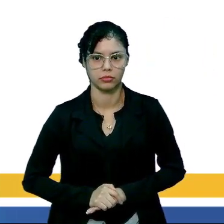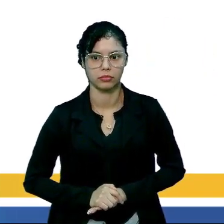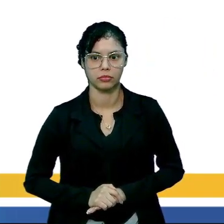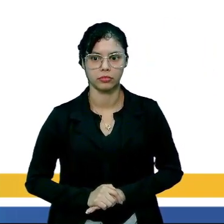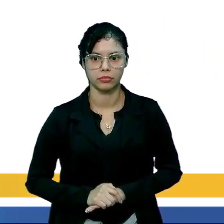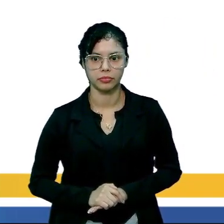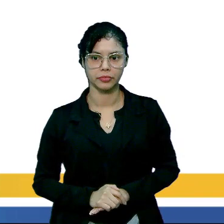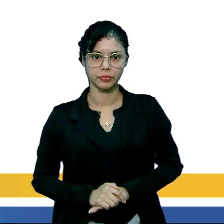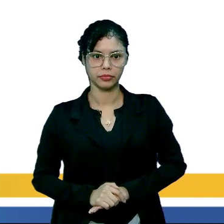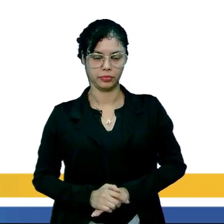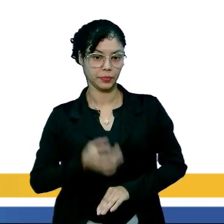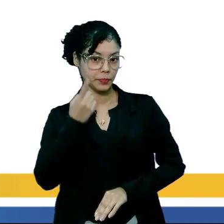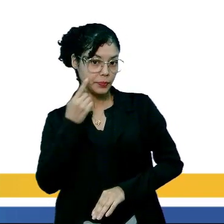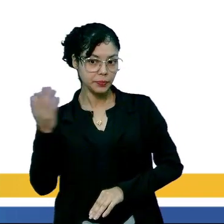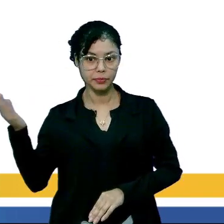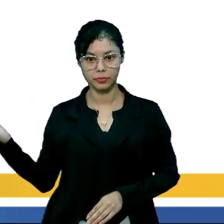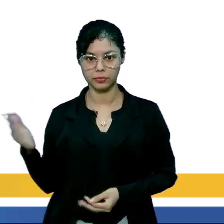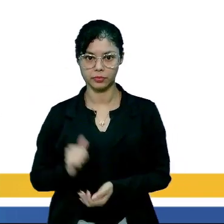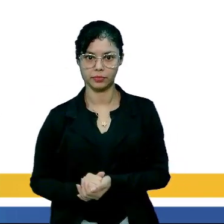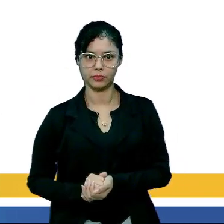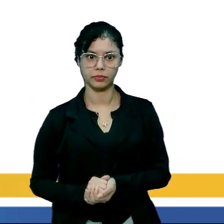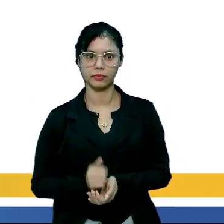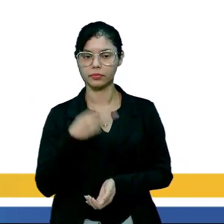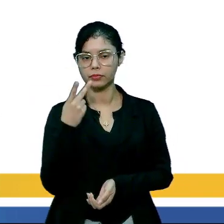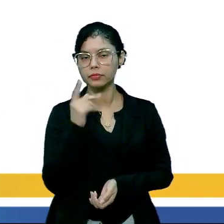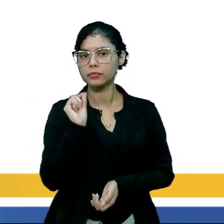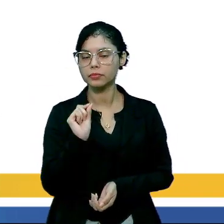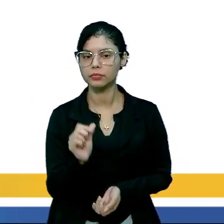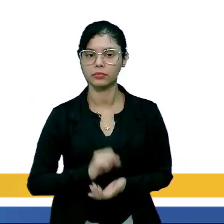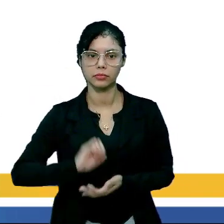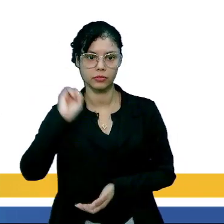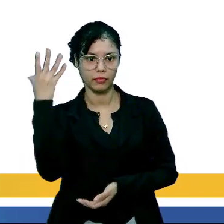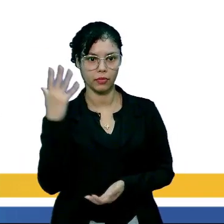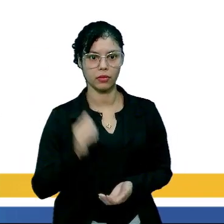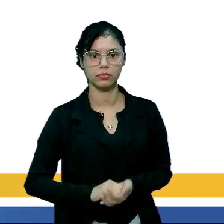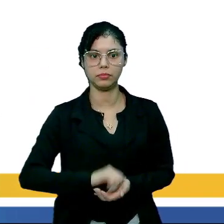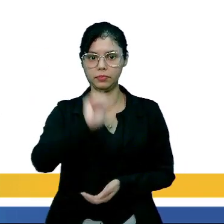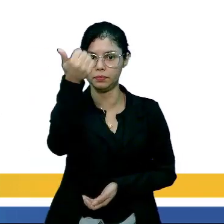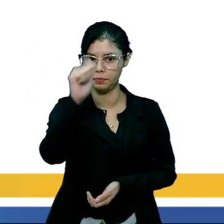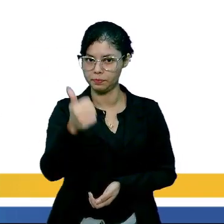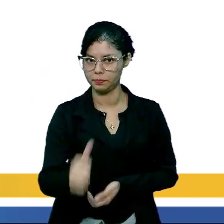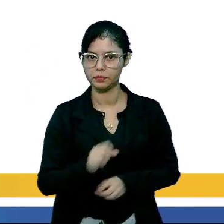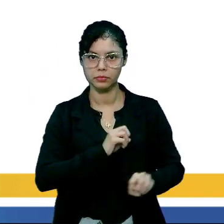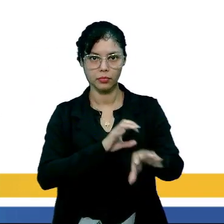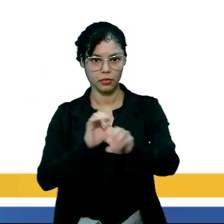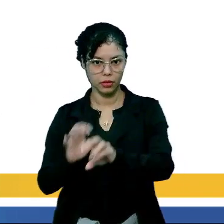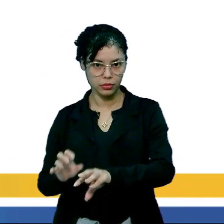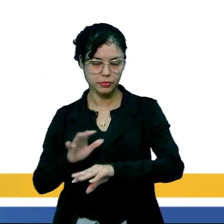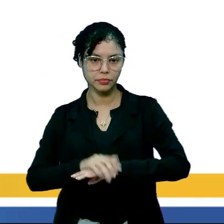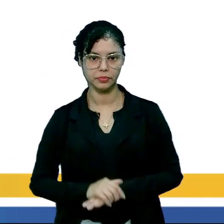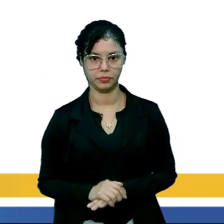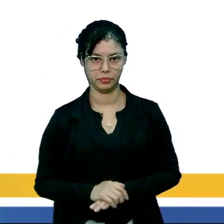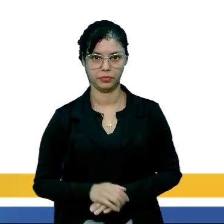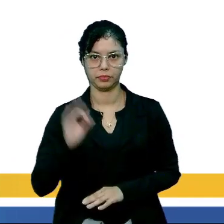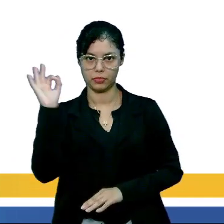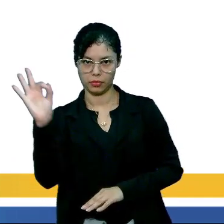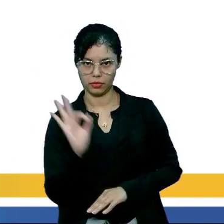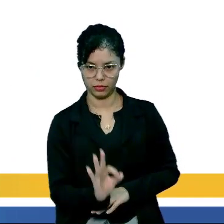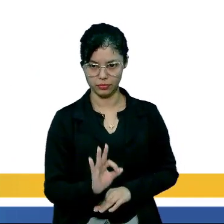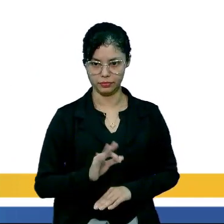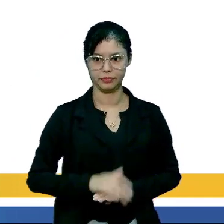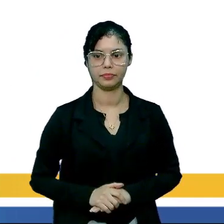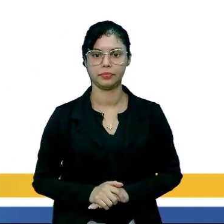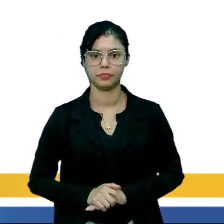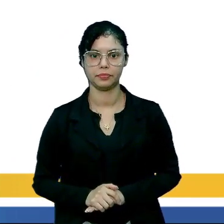Olha aí. Ele vai falar aí, no caso, avaliação do ensino e os percentuais.